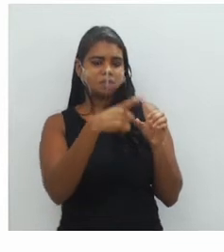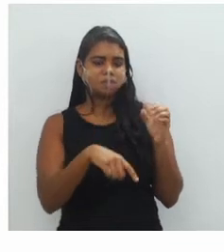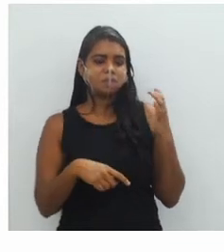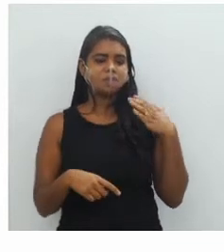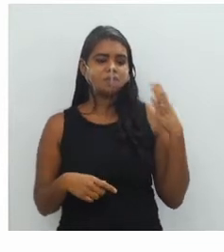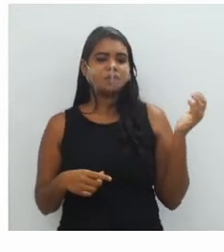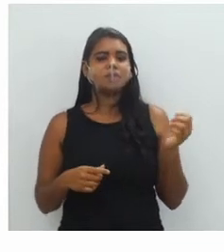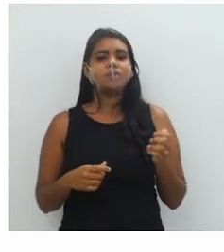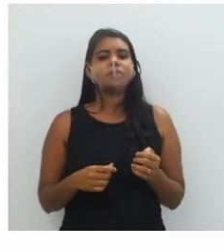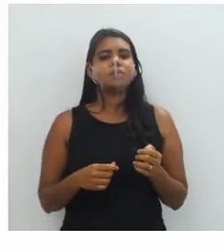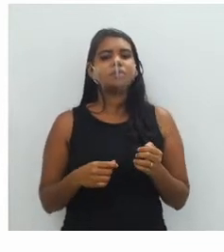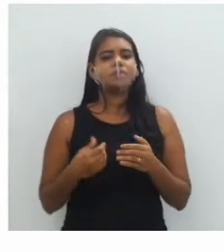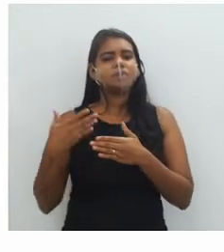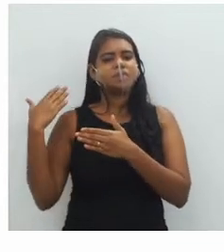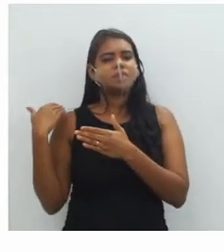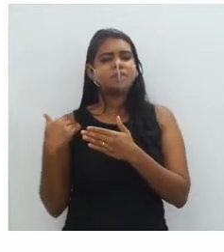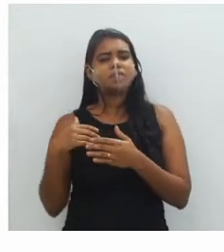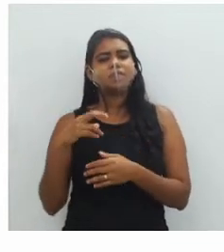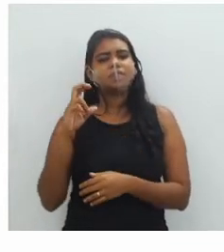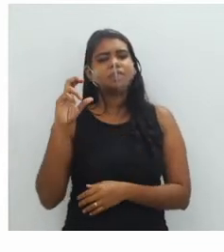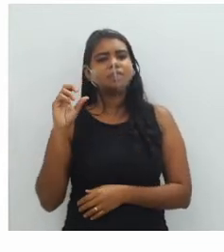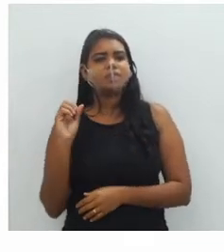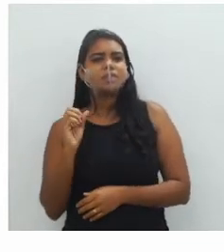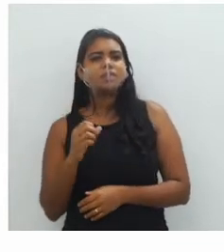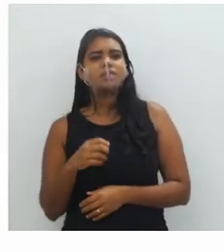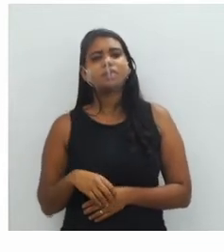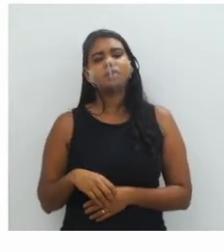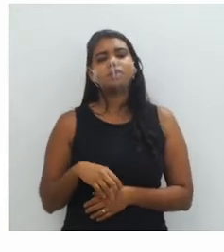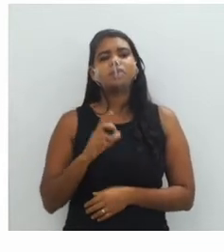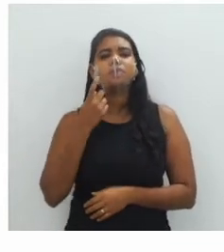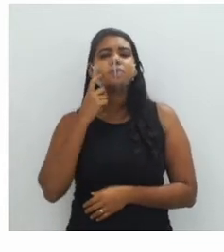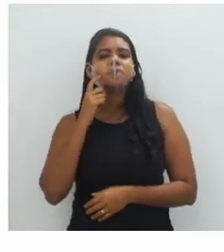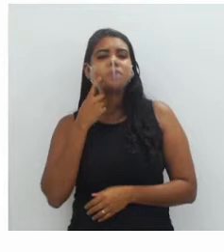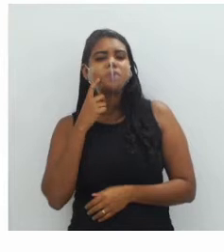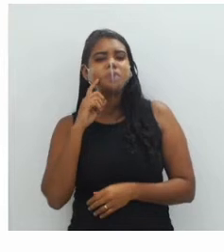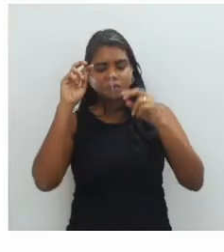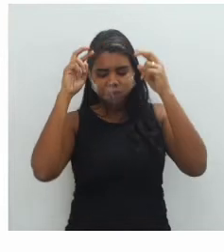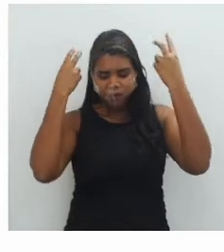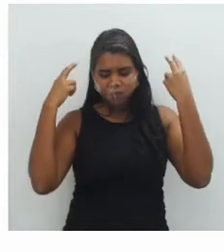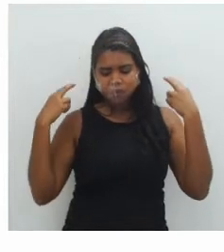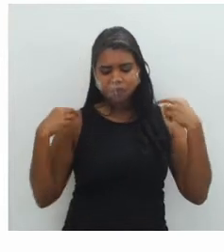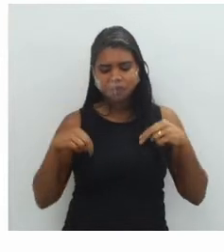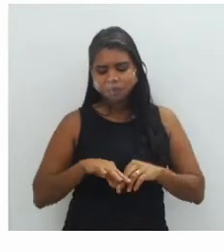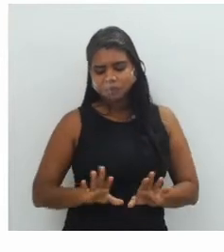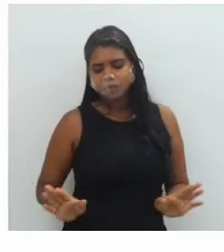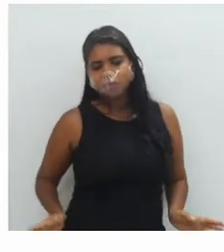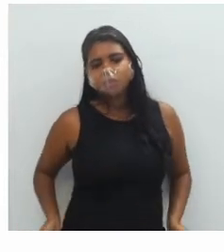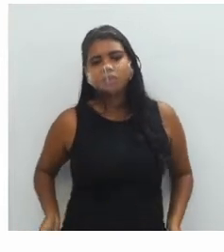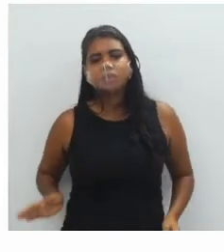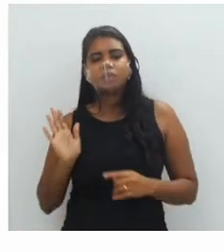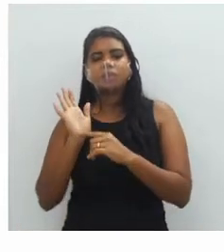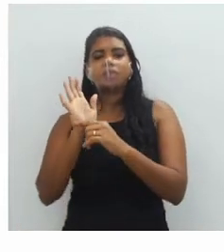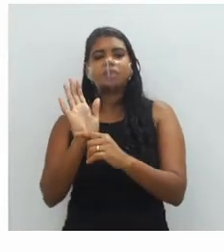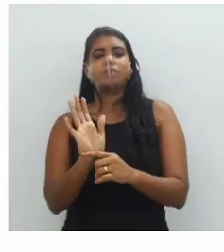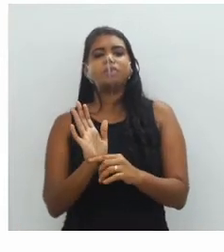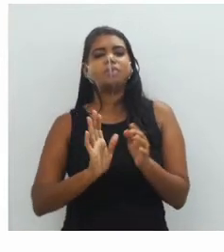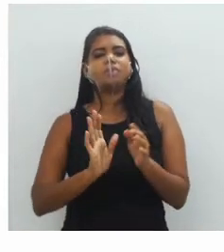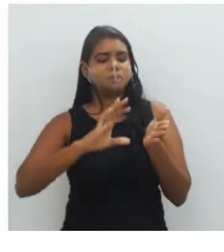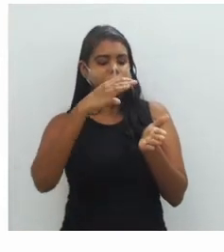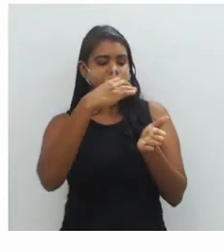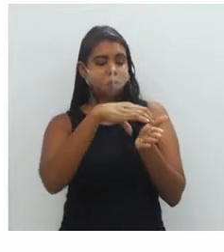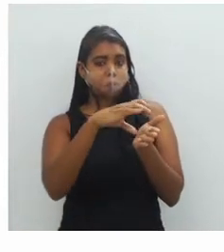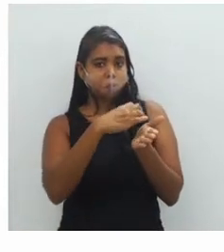época, da década de 50, que era a atriz americana Marilyn Monroe. Então, aqui a gente vê a técnica da impressão.